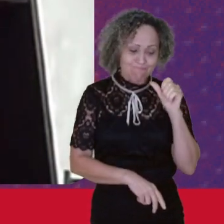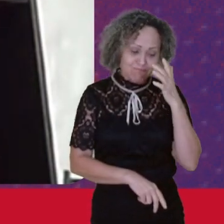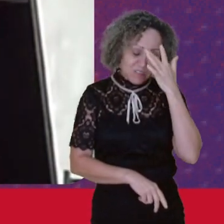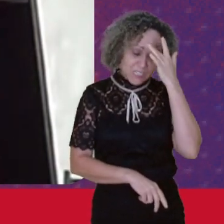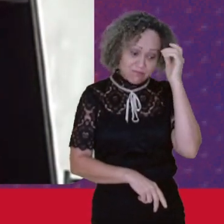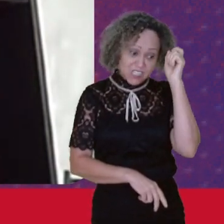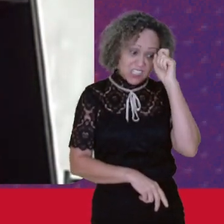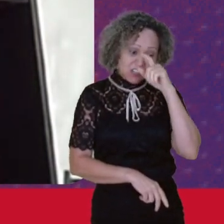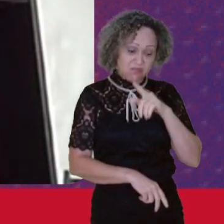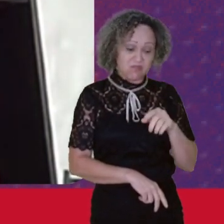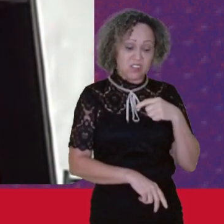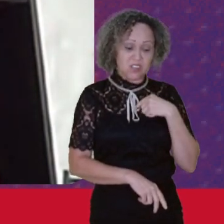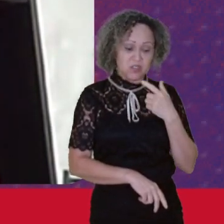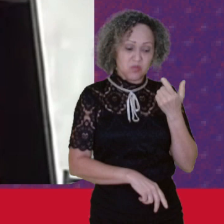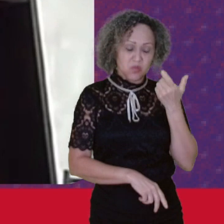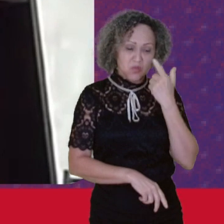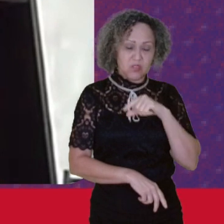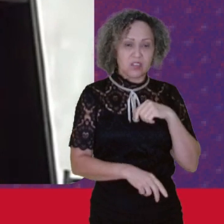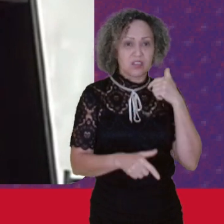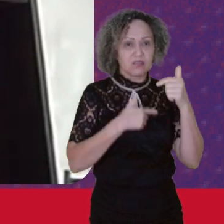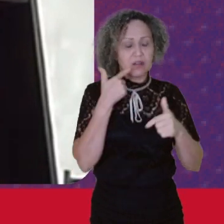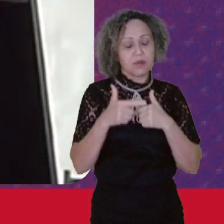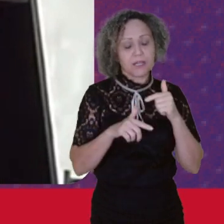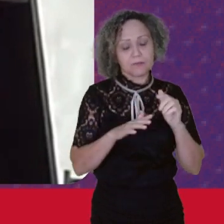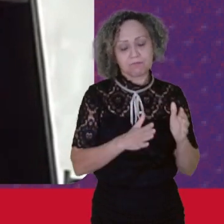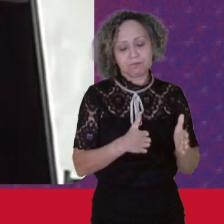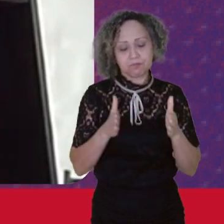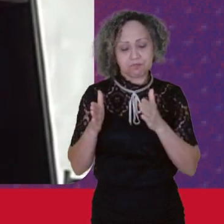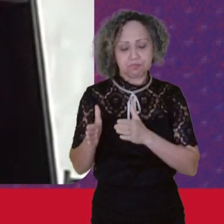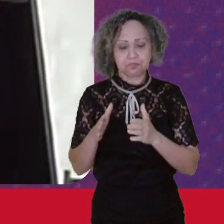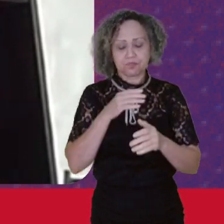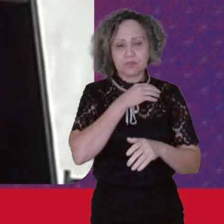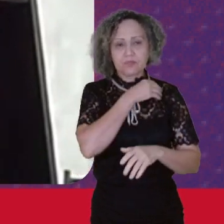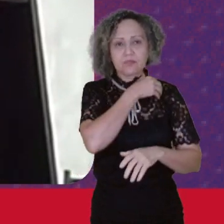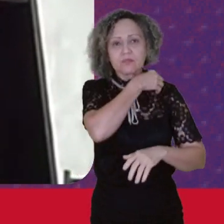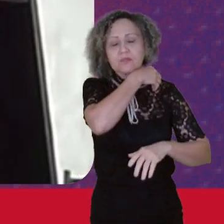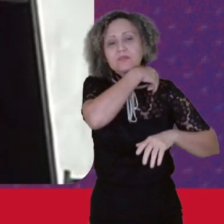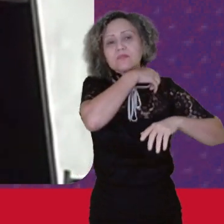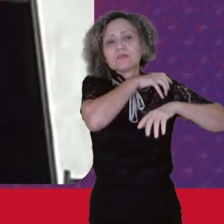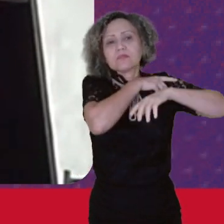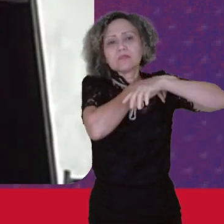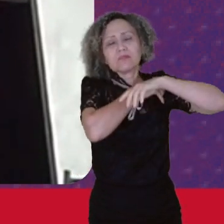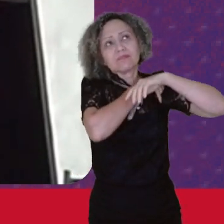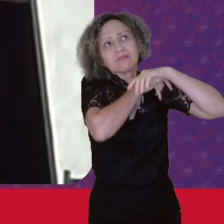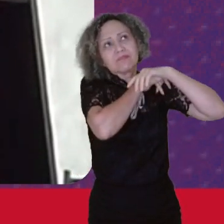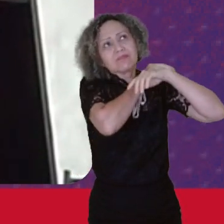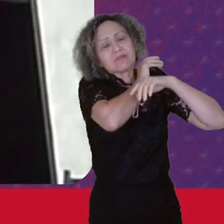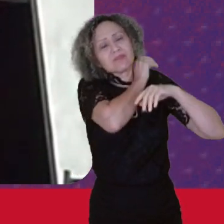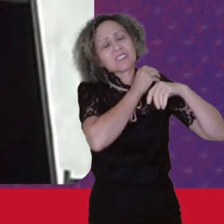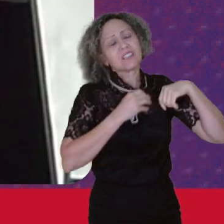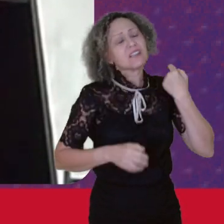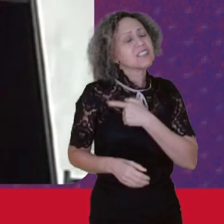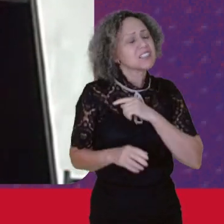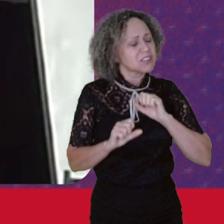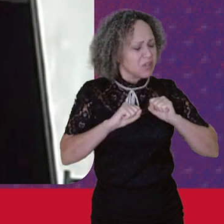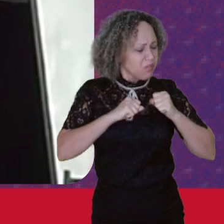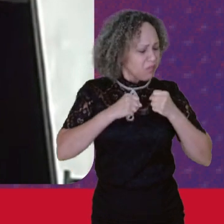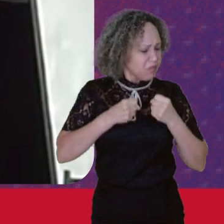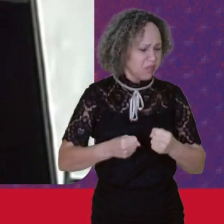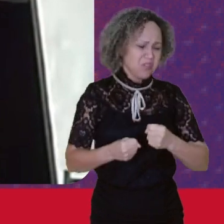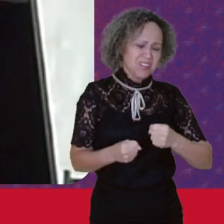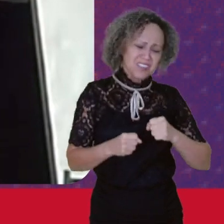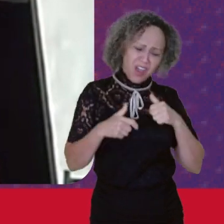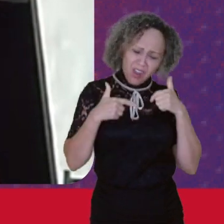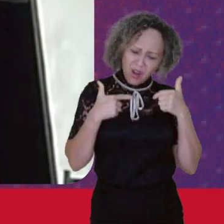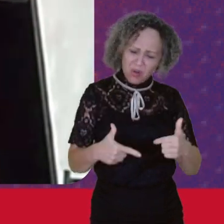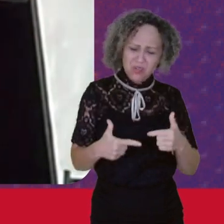Então Assim Como a gente Se esforça tanto Luta tanto Para conseguir Uma